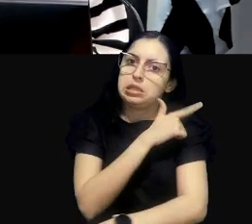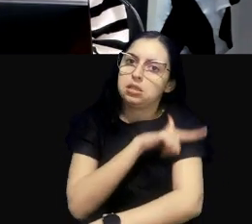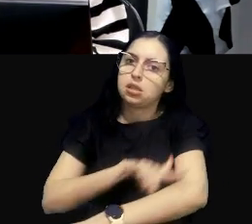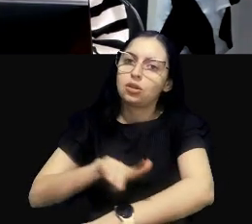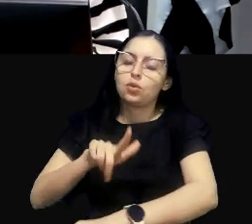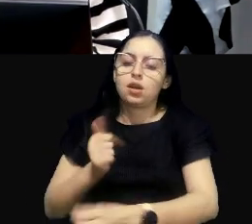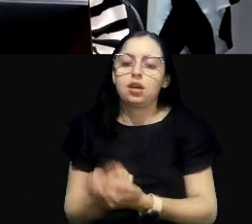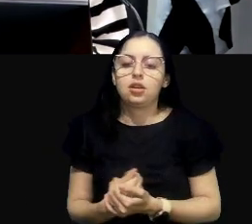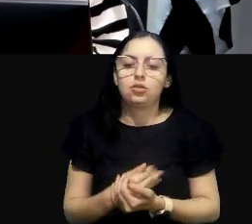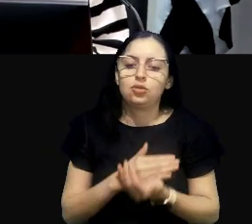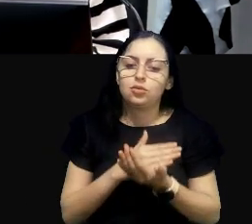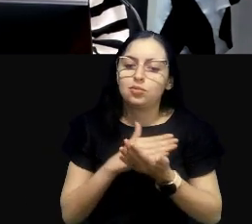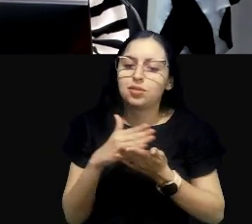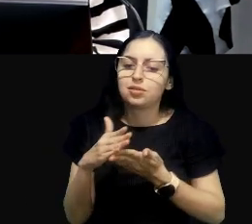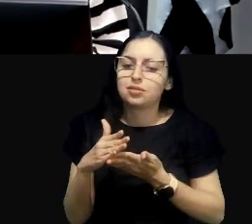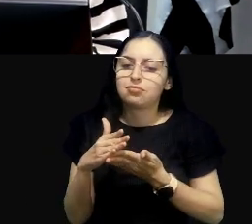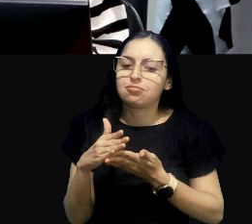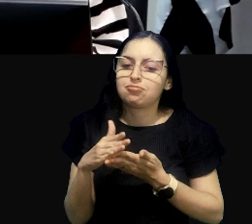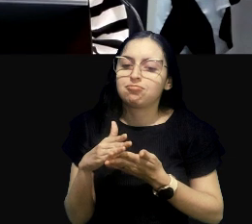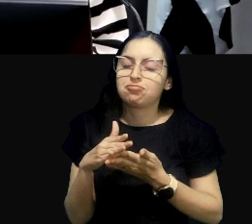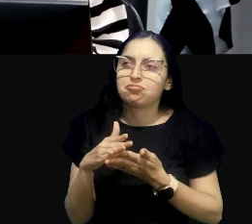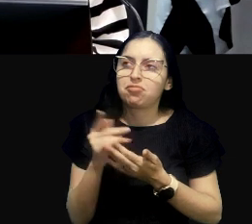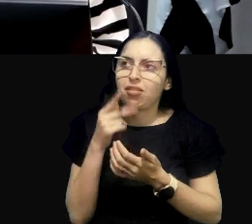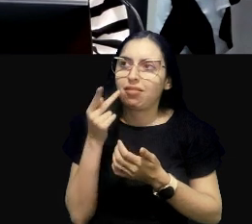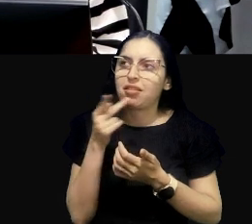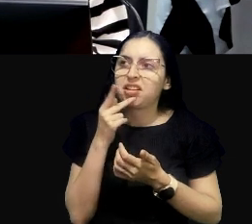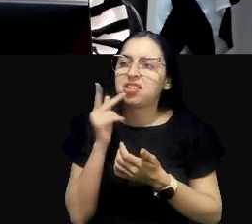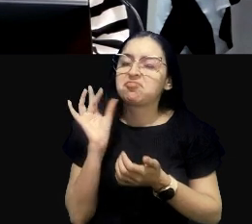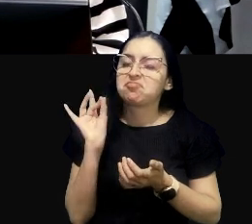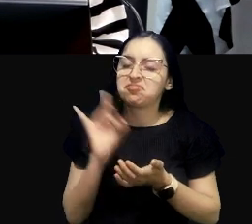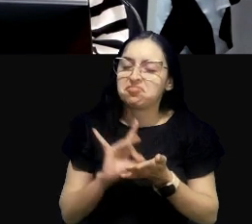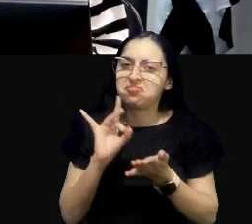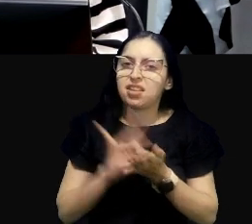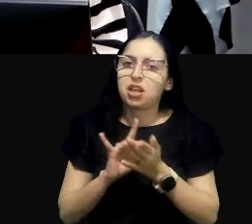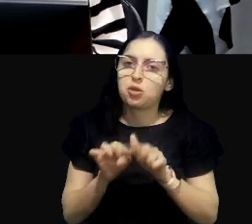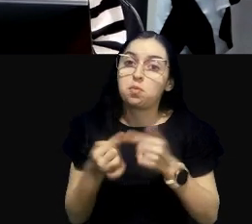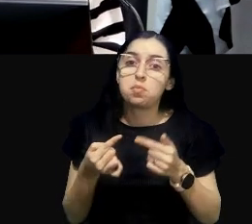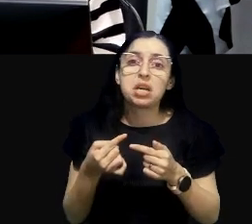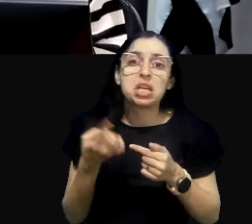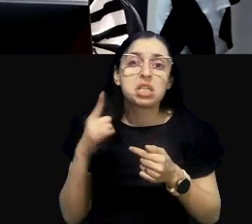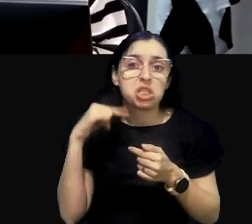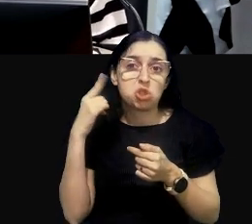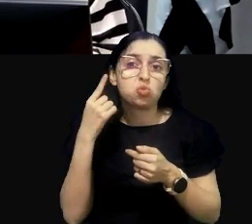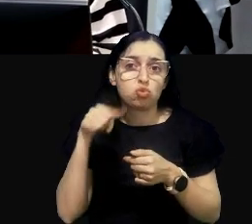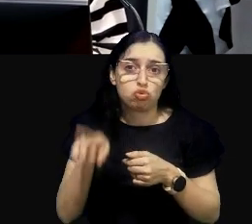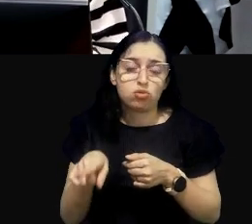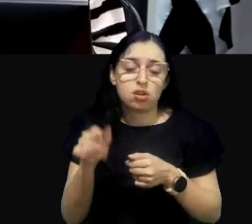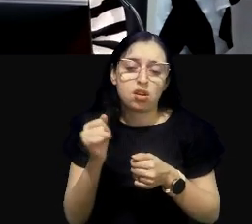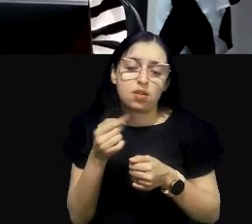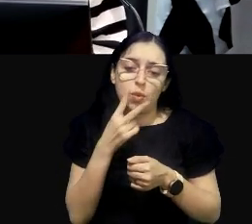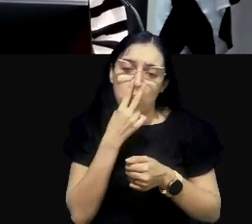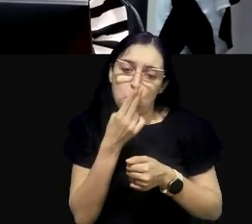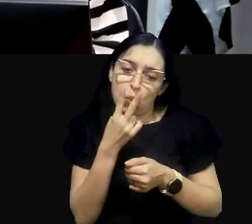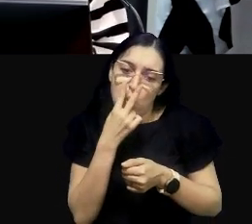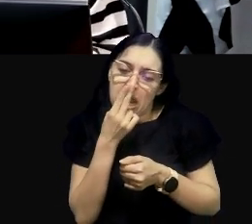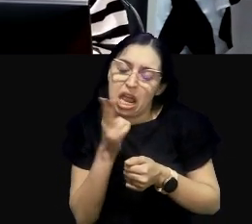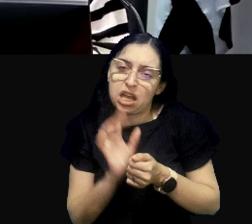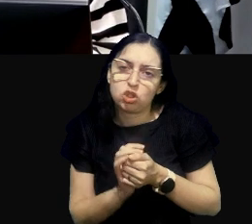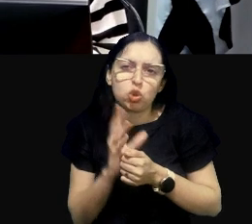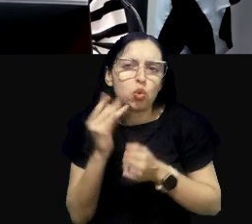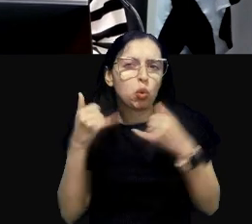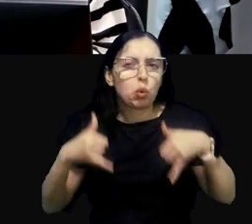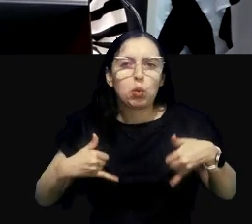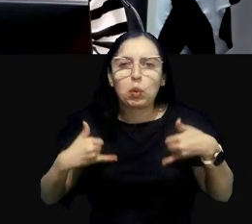começou assim. E eu falei, certo. Mas a senhora não acha... Depois que ele fez o elogio todo, a